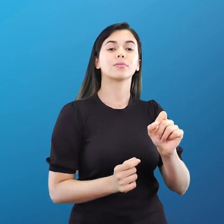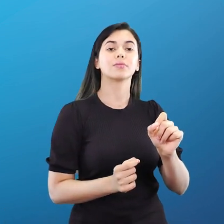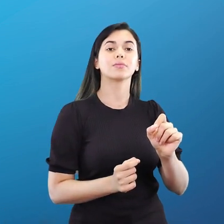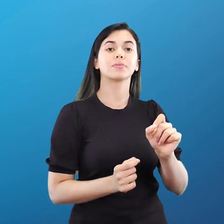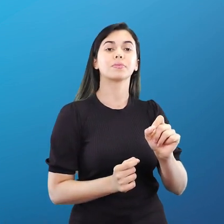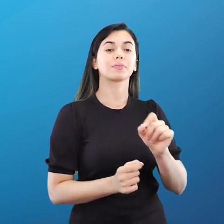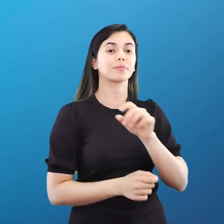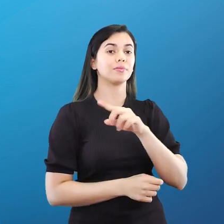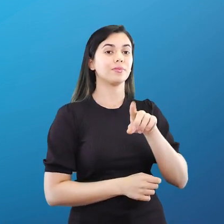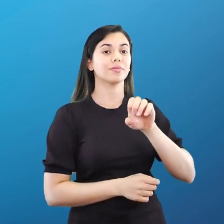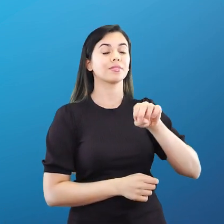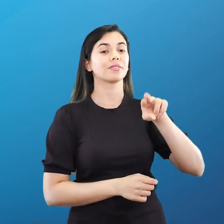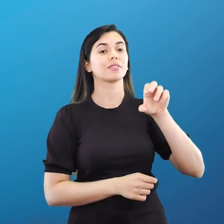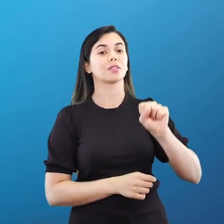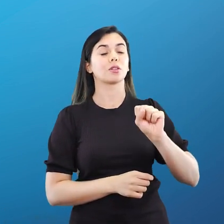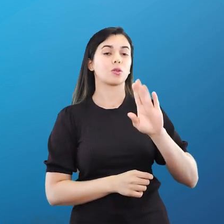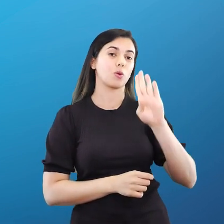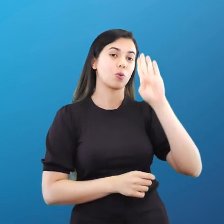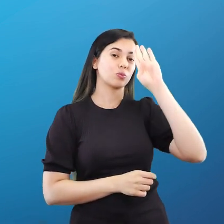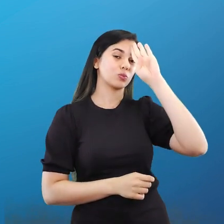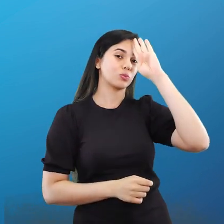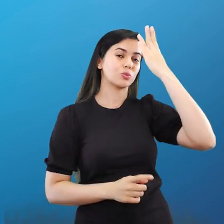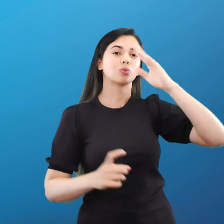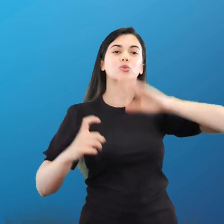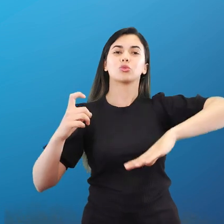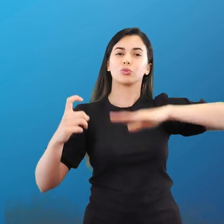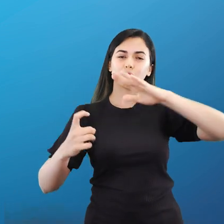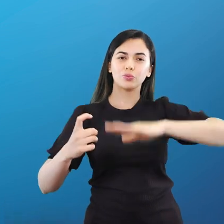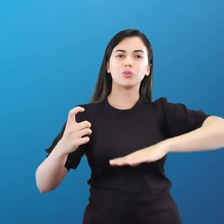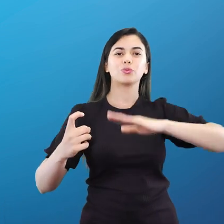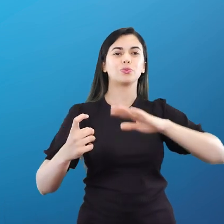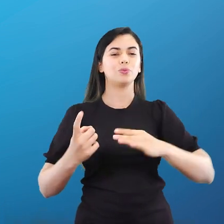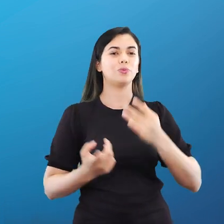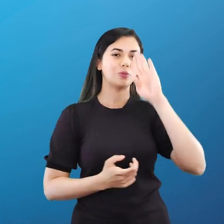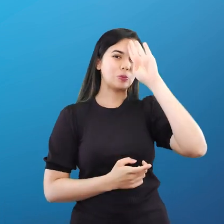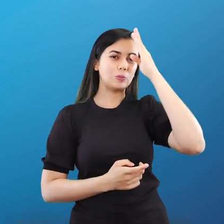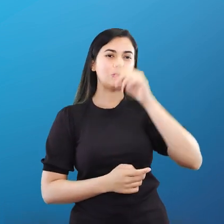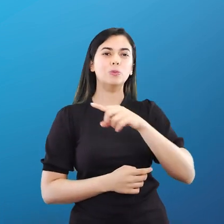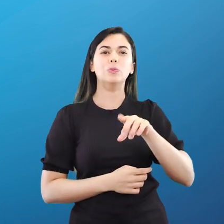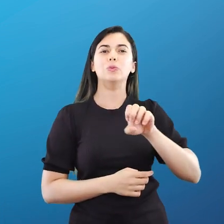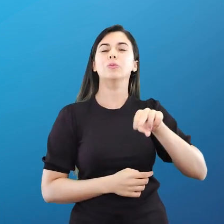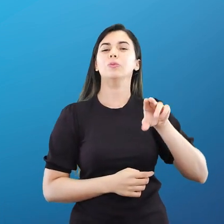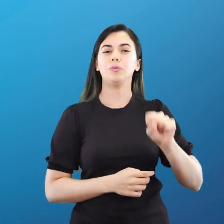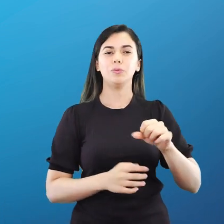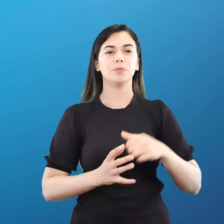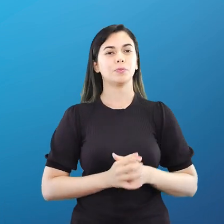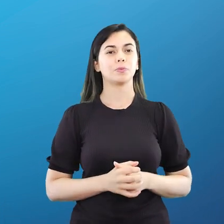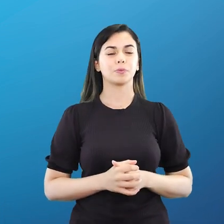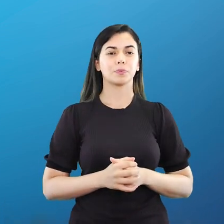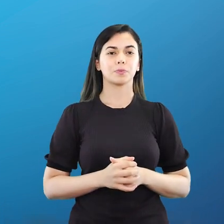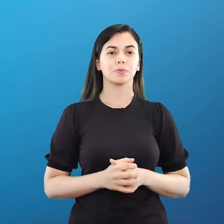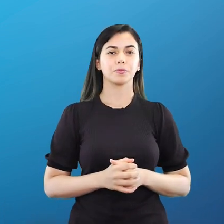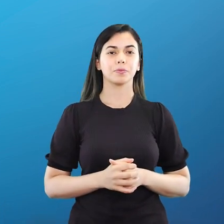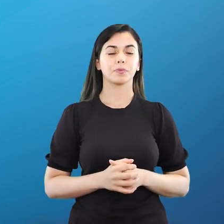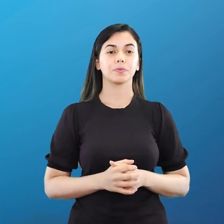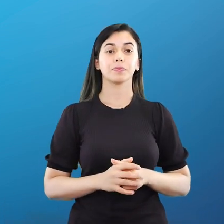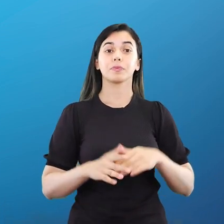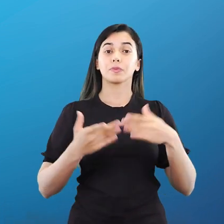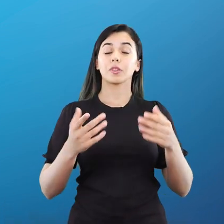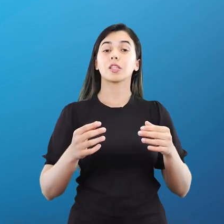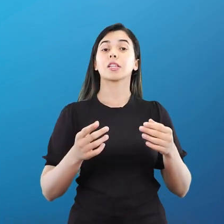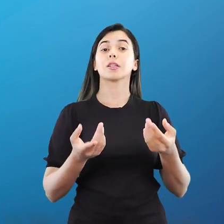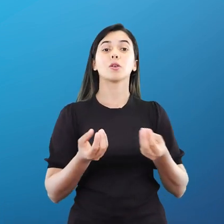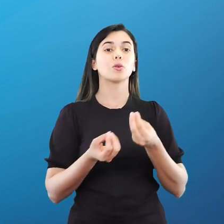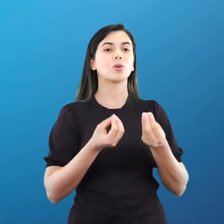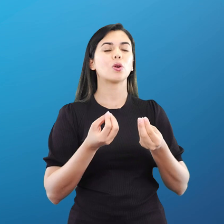De Zeus, né, um dos principais deuses da mitologia grega, do monte e tal, Monte Olímpio, com uma